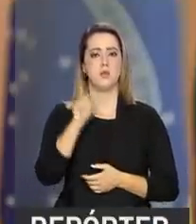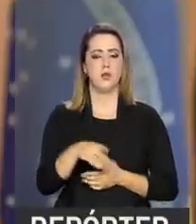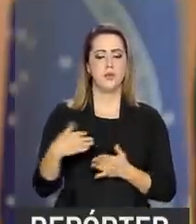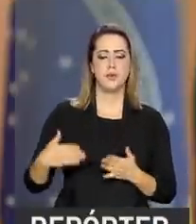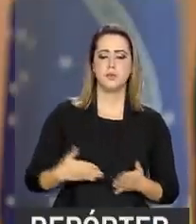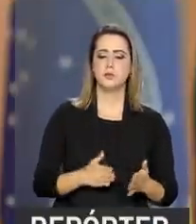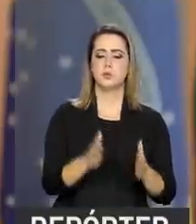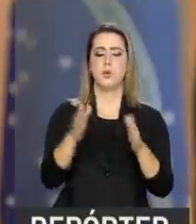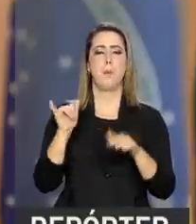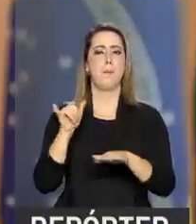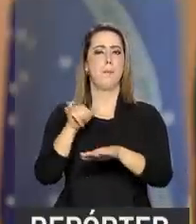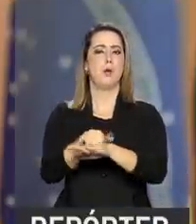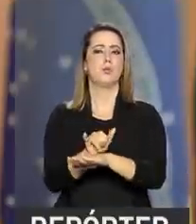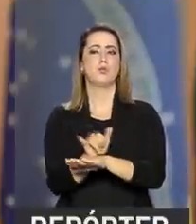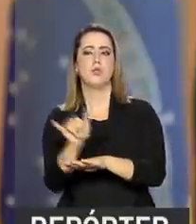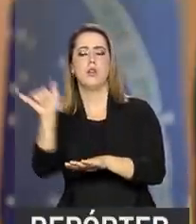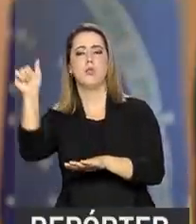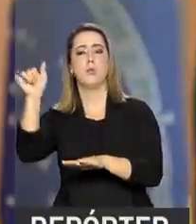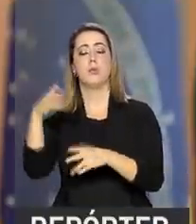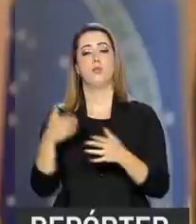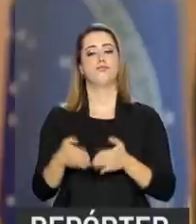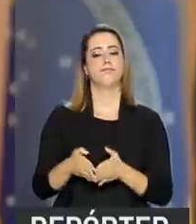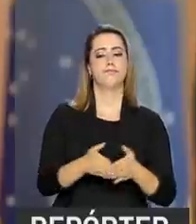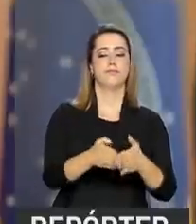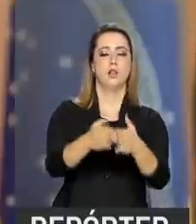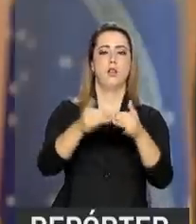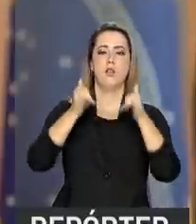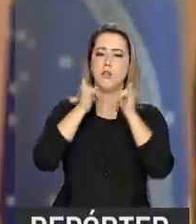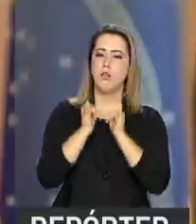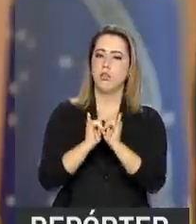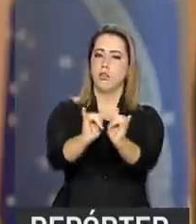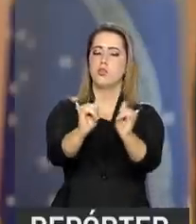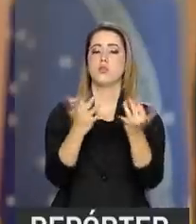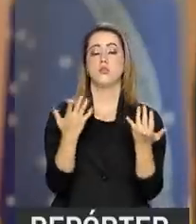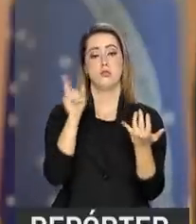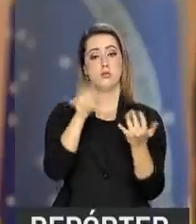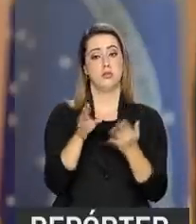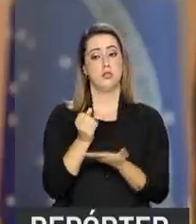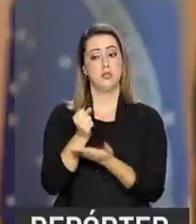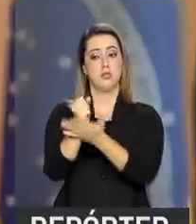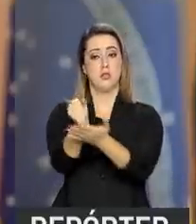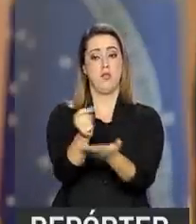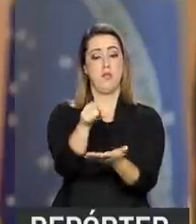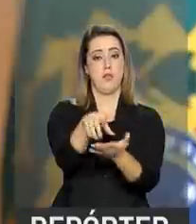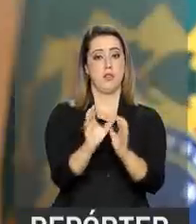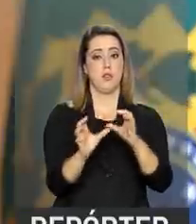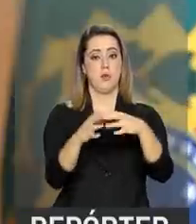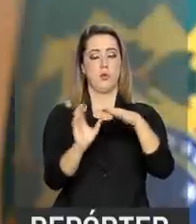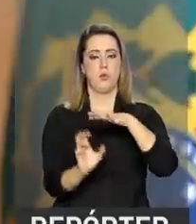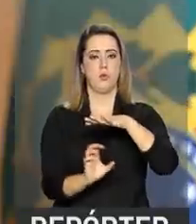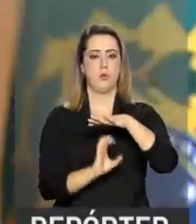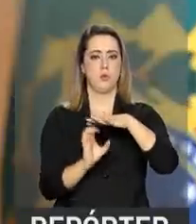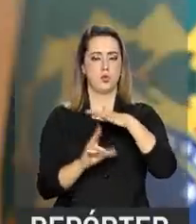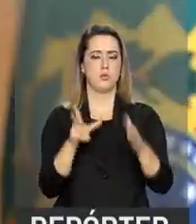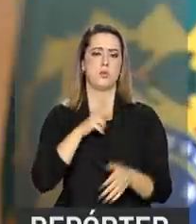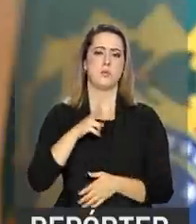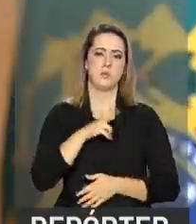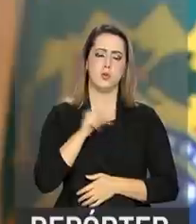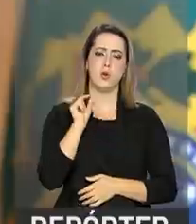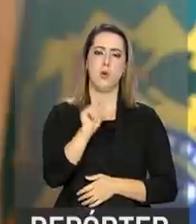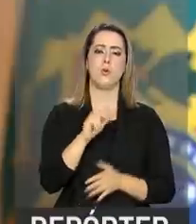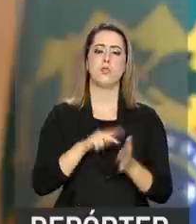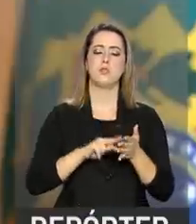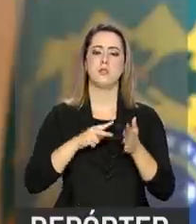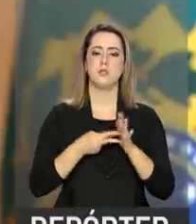rodovias, portos, aeroportos e linhas de transmissão que serão concedidos à iniciativa privada. O que é que